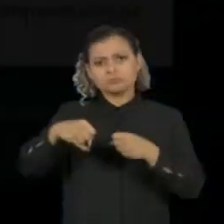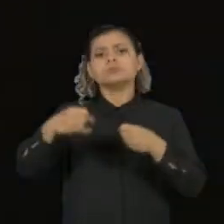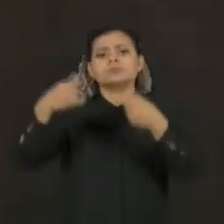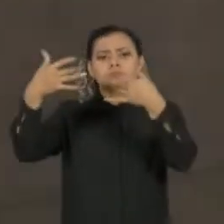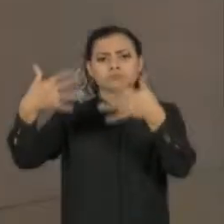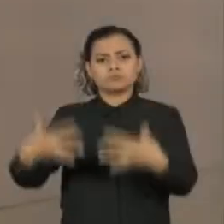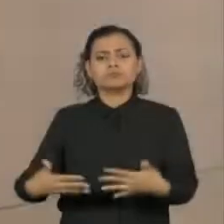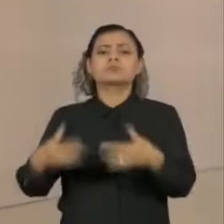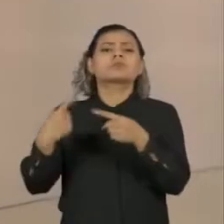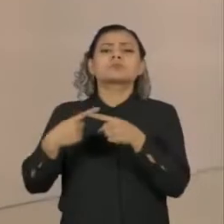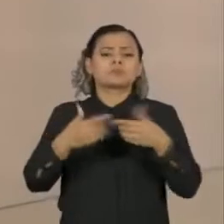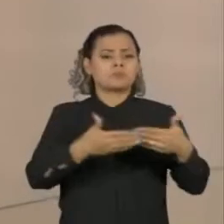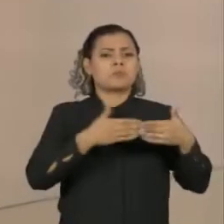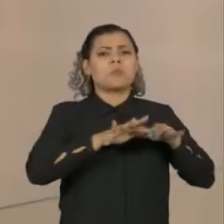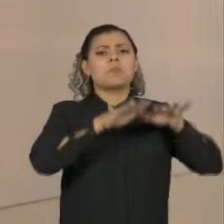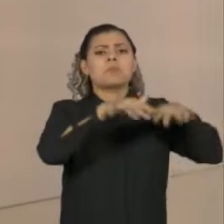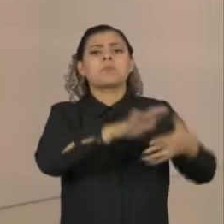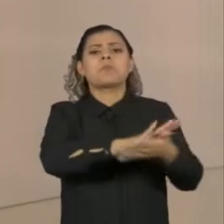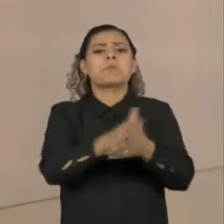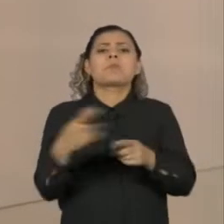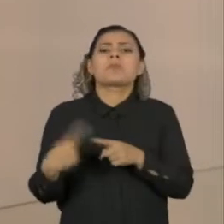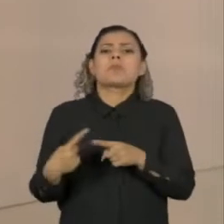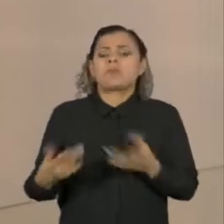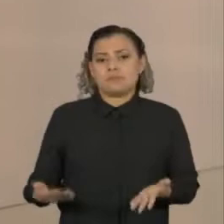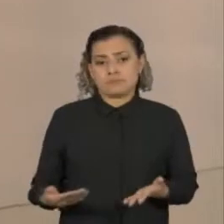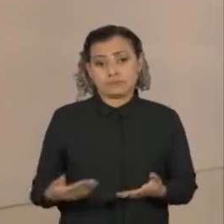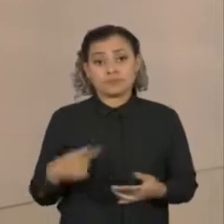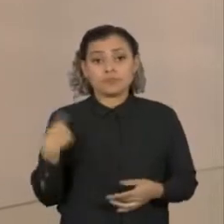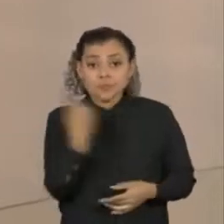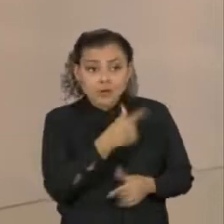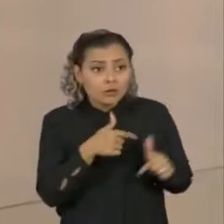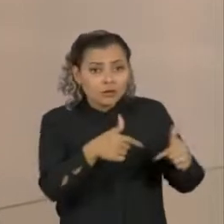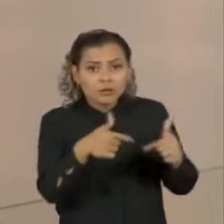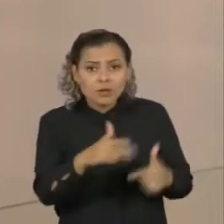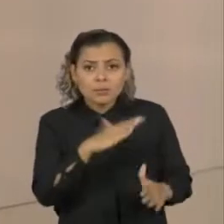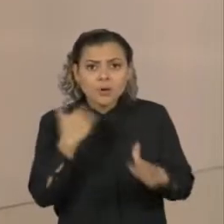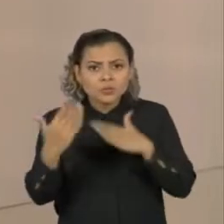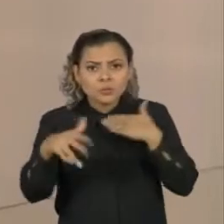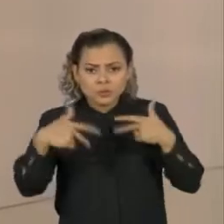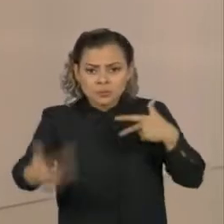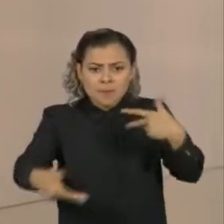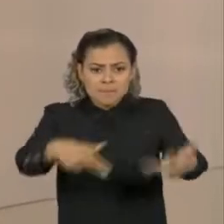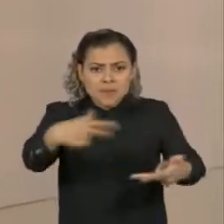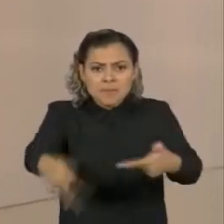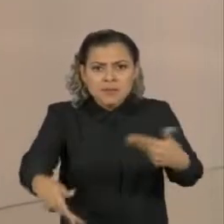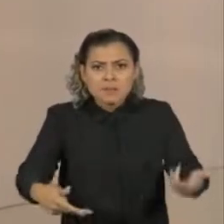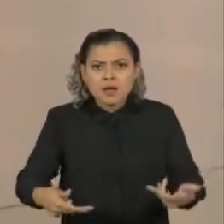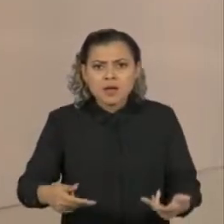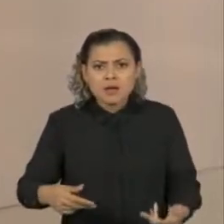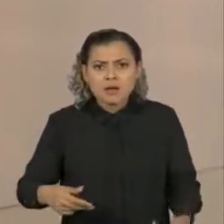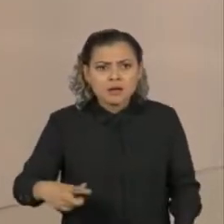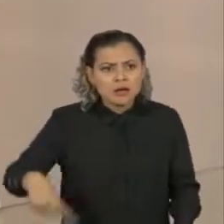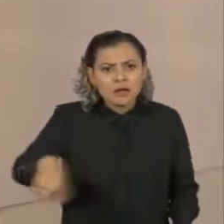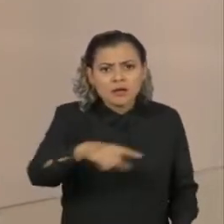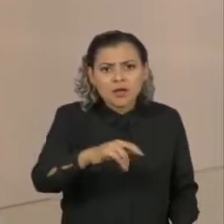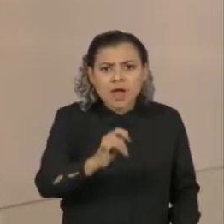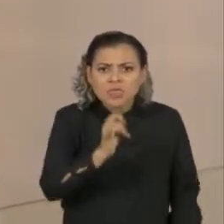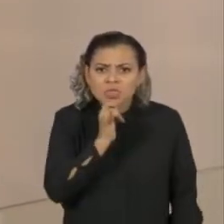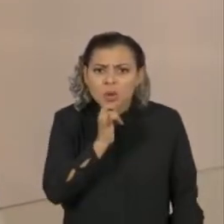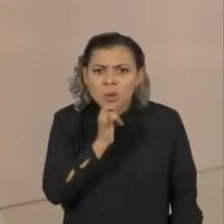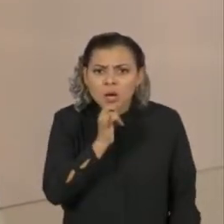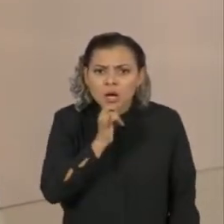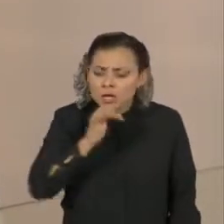da ruptura. O que nós temos que fazer para que essas mortes todas não sejam em vão?